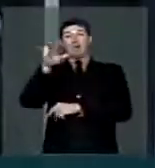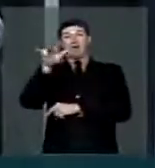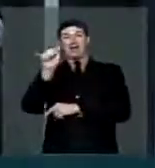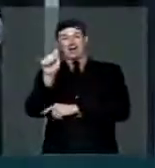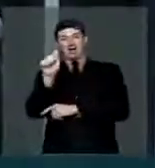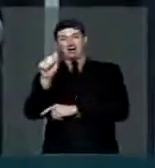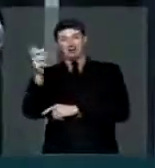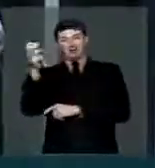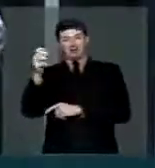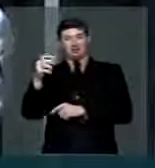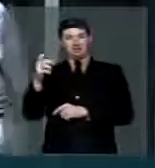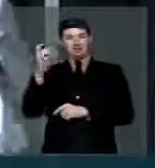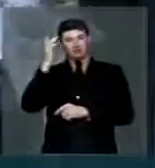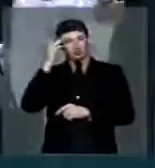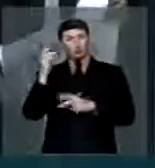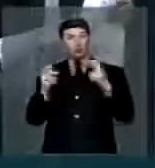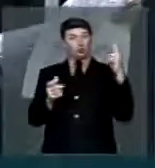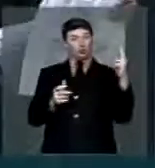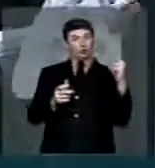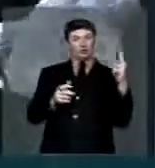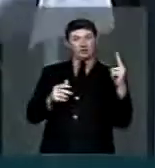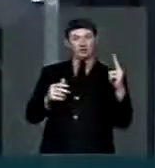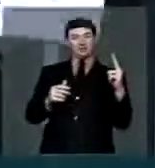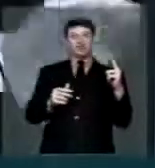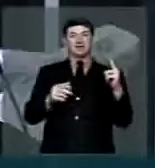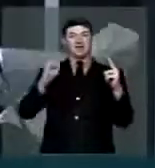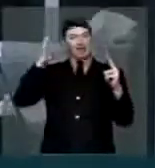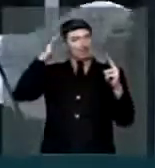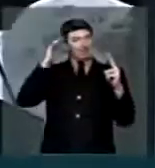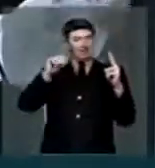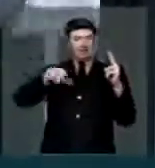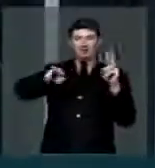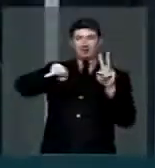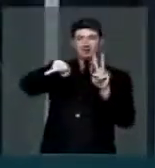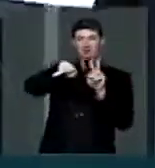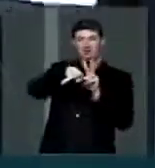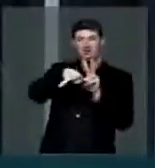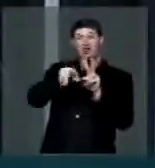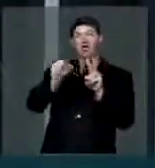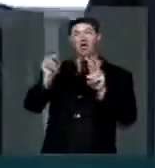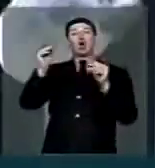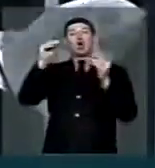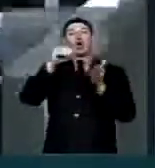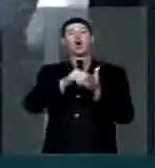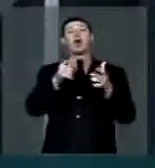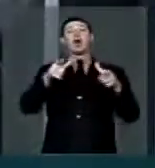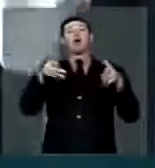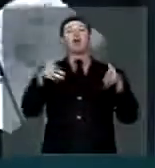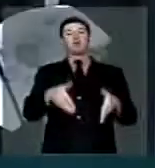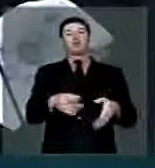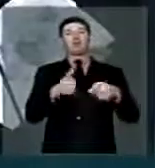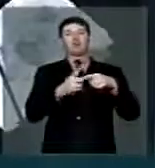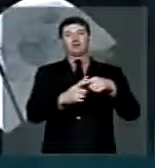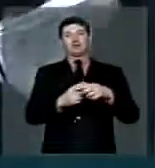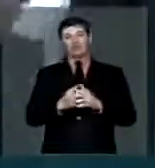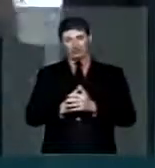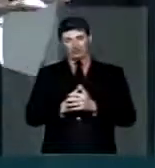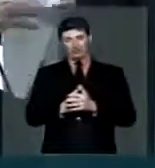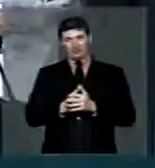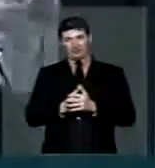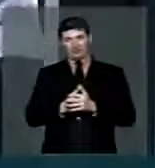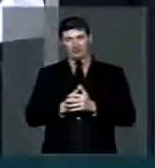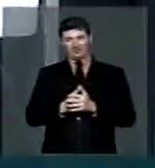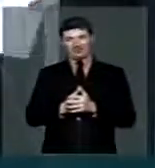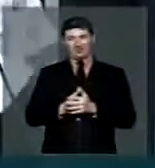dois pés na cabeceira imperial e botou ali, para onde ele ia ser enterrado, o Mausoléu. O ano